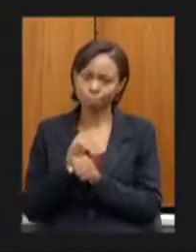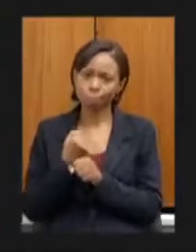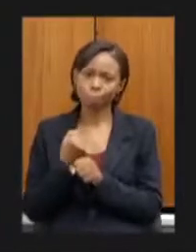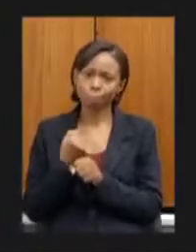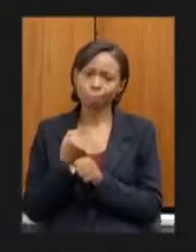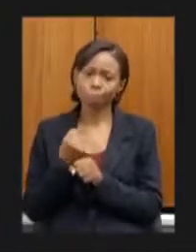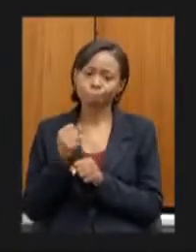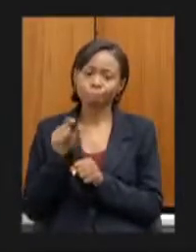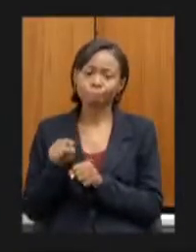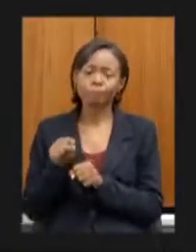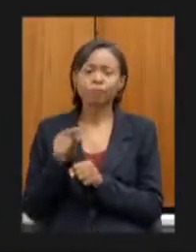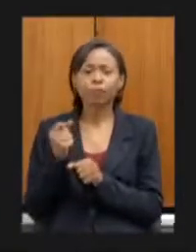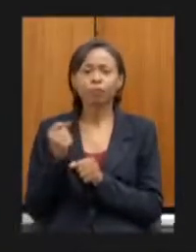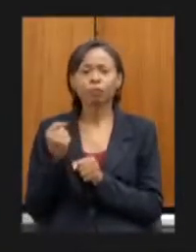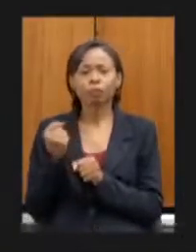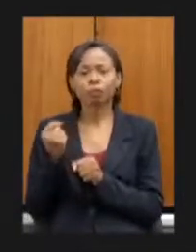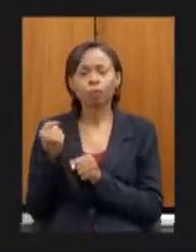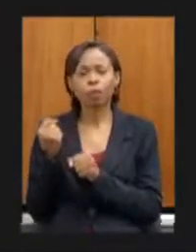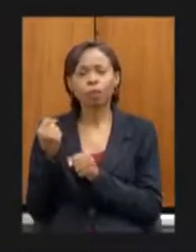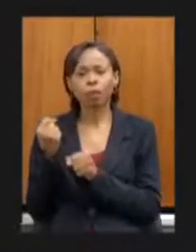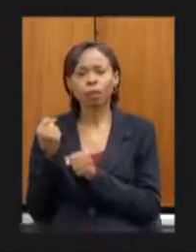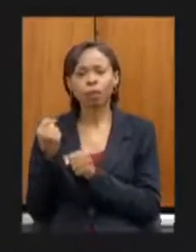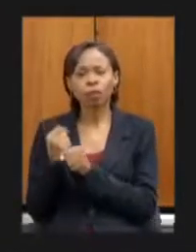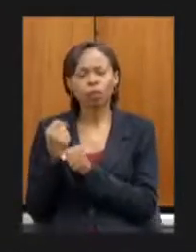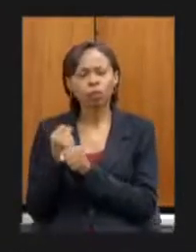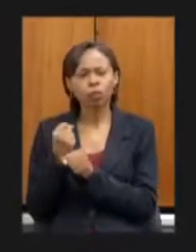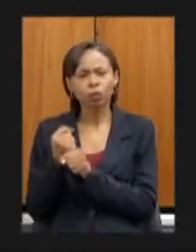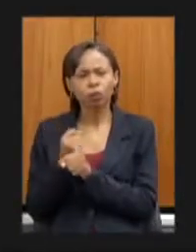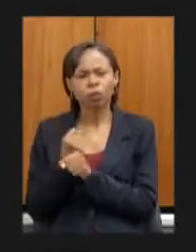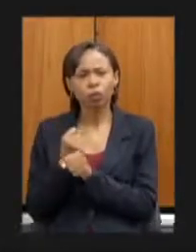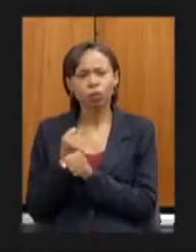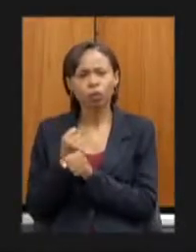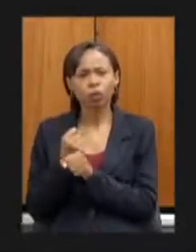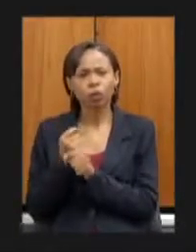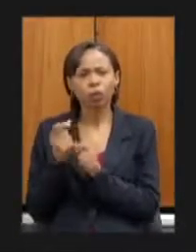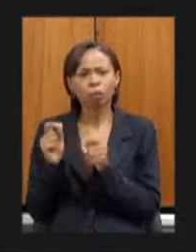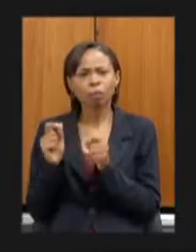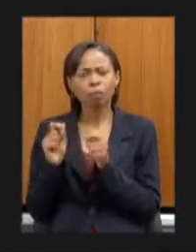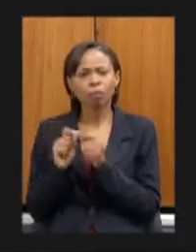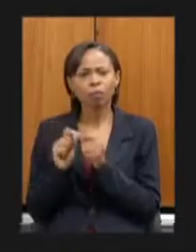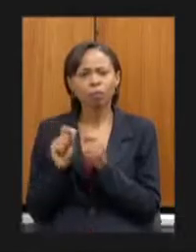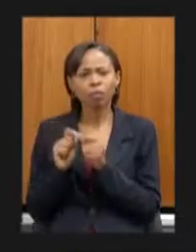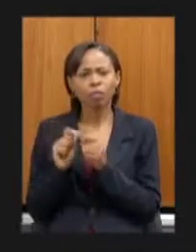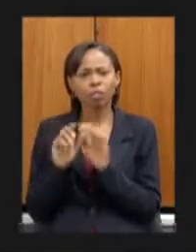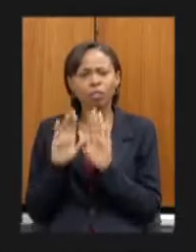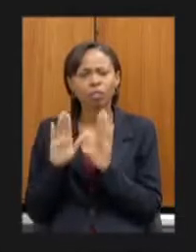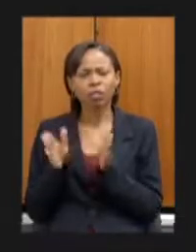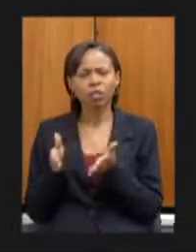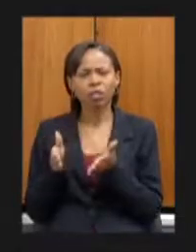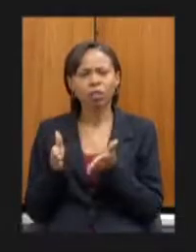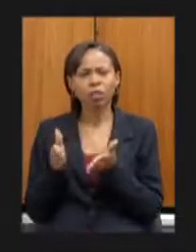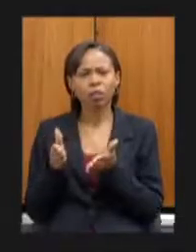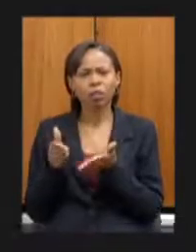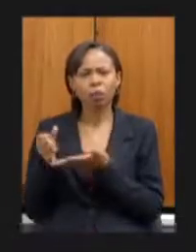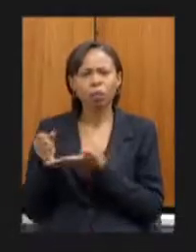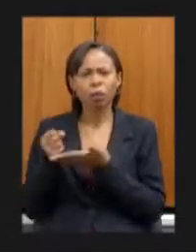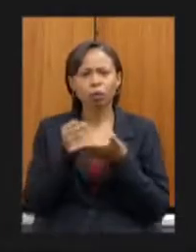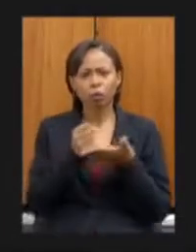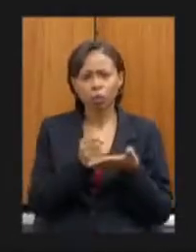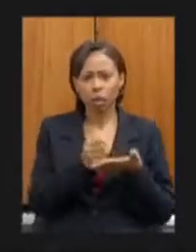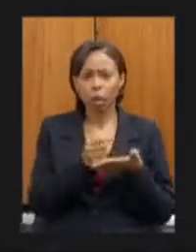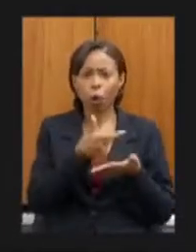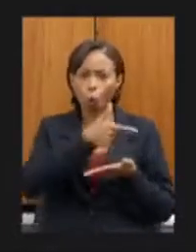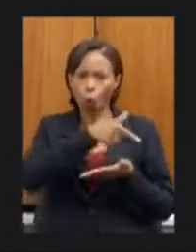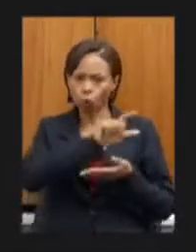as obras que seriam feitas não só pra viabilizar as obras que já estão